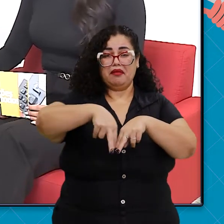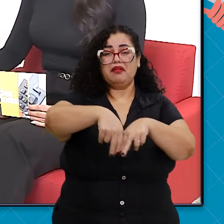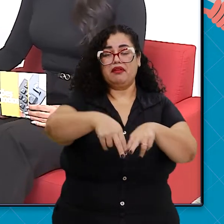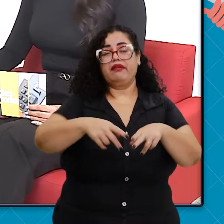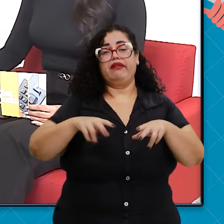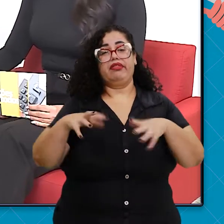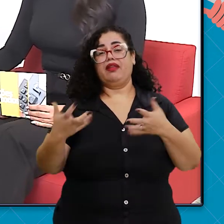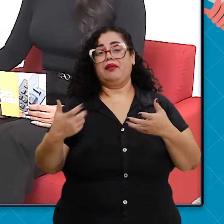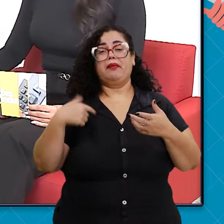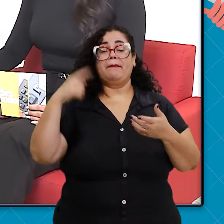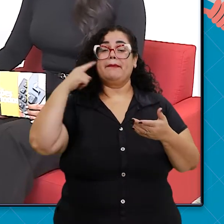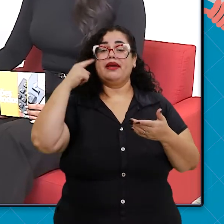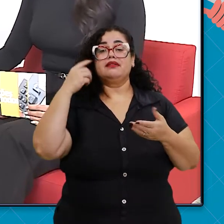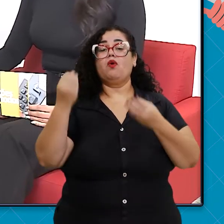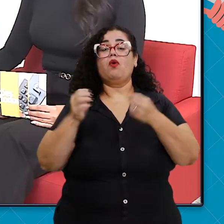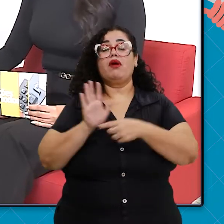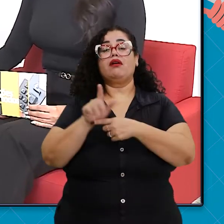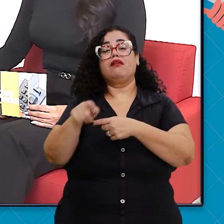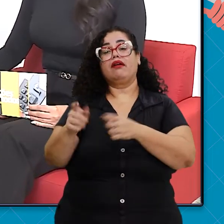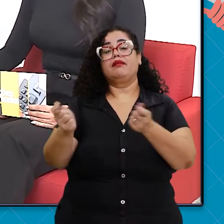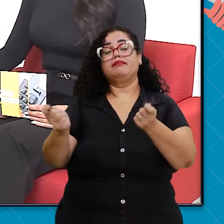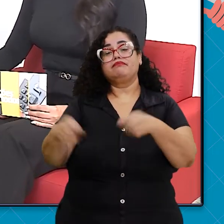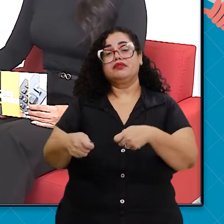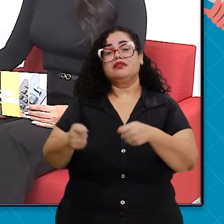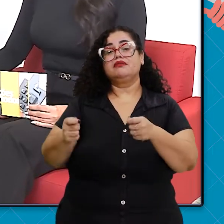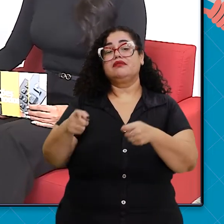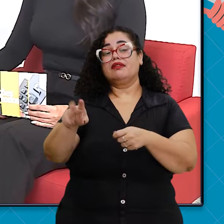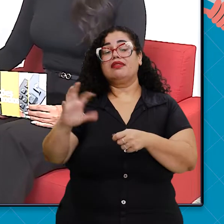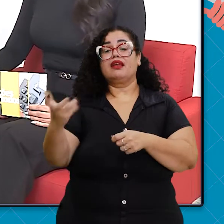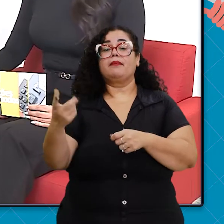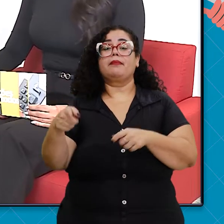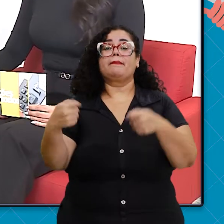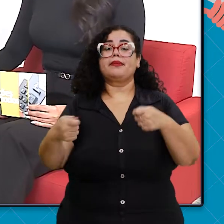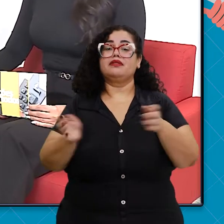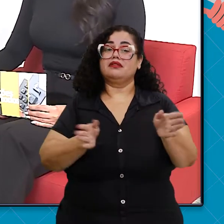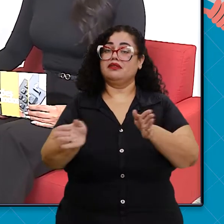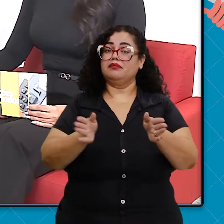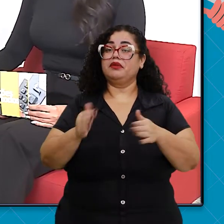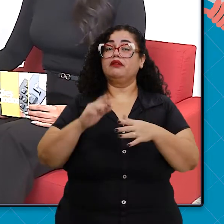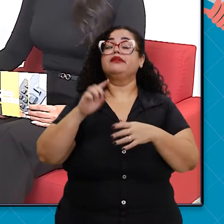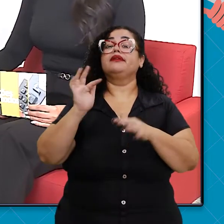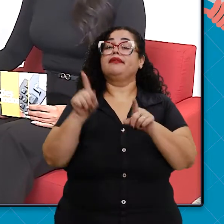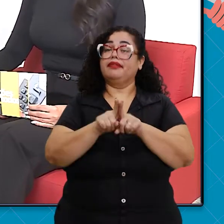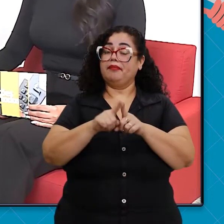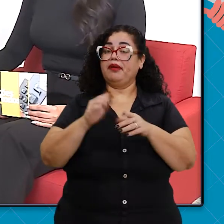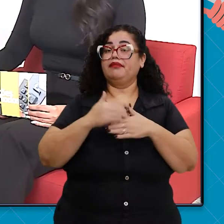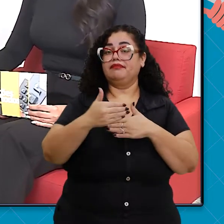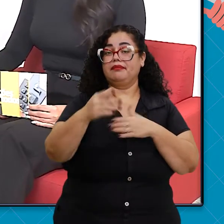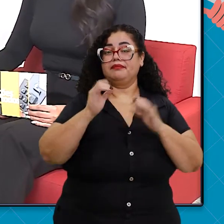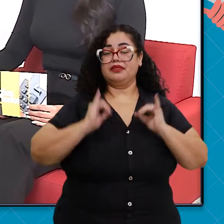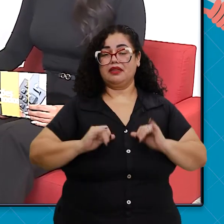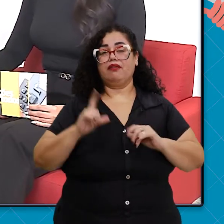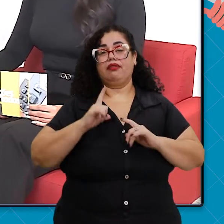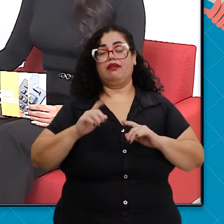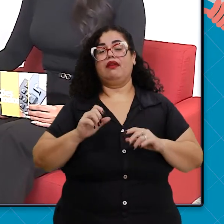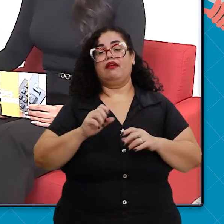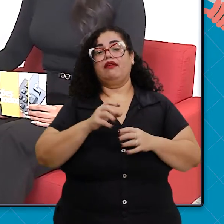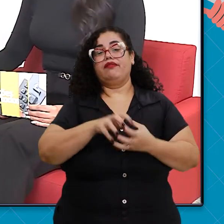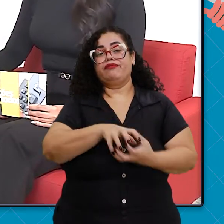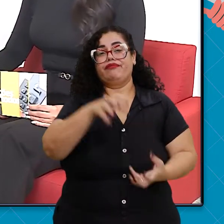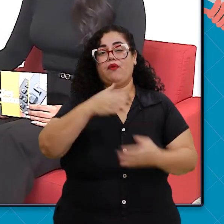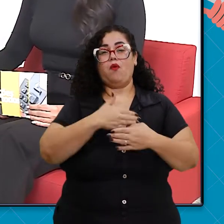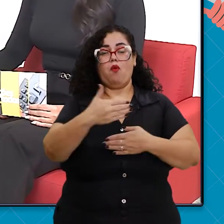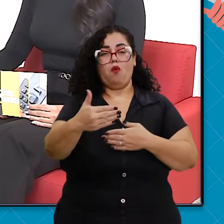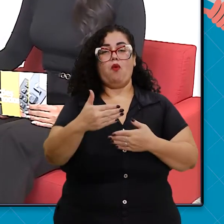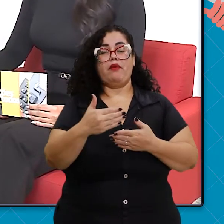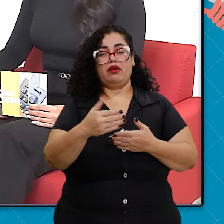a gente tem que pensar em todas essas probabilidades que a nossa população também está envelhecendo. E todo mundo quer o direito de ir e